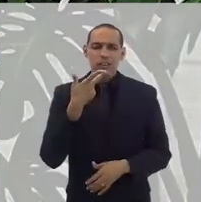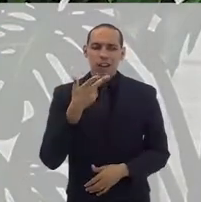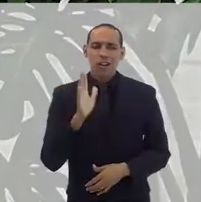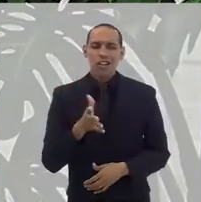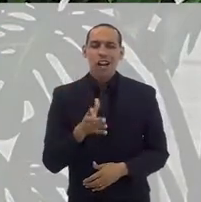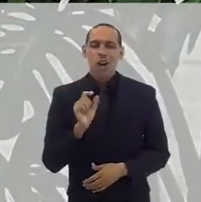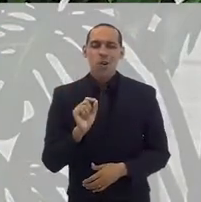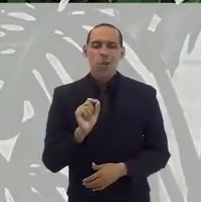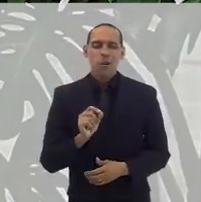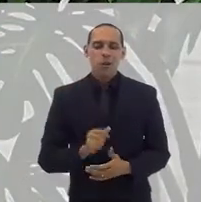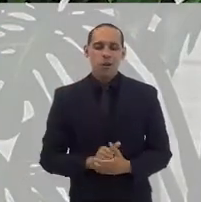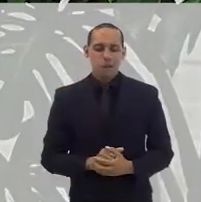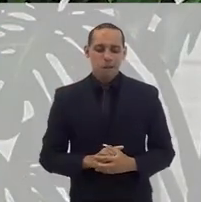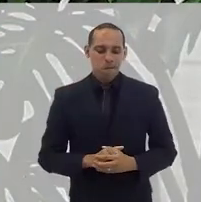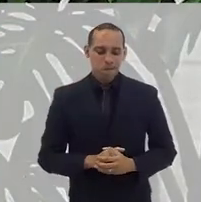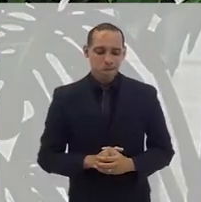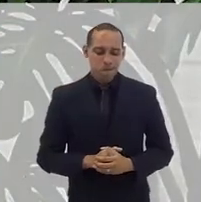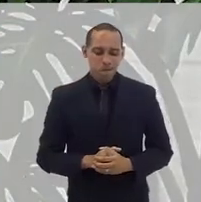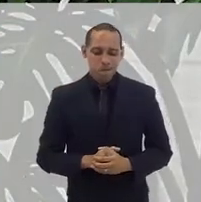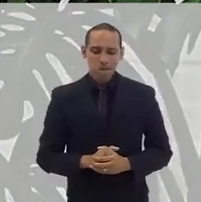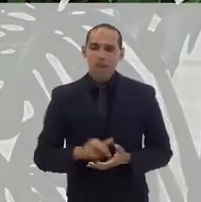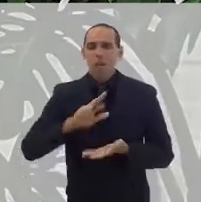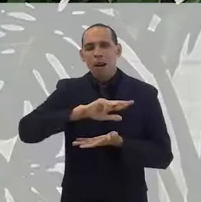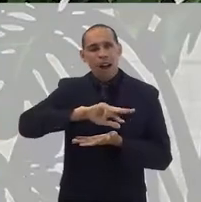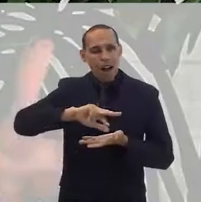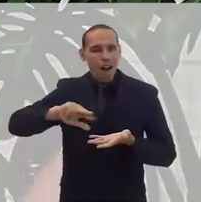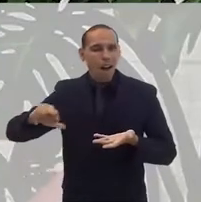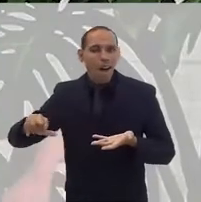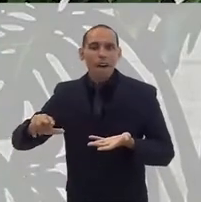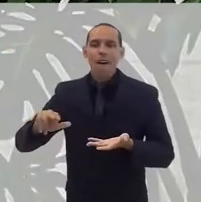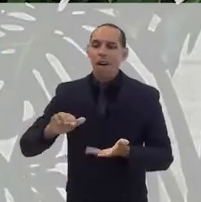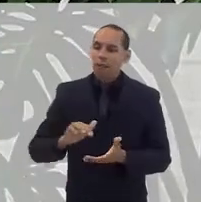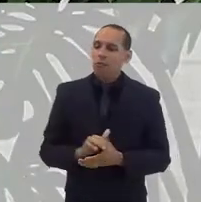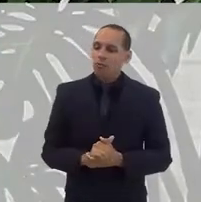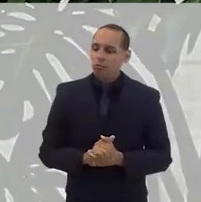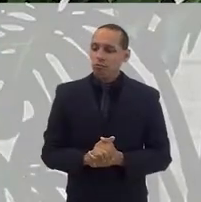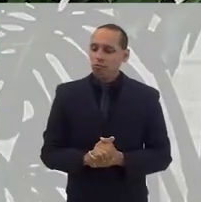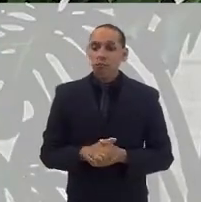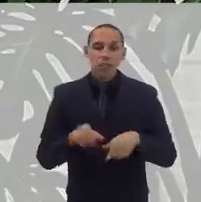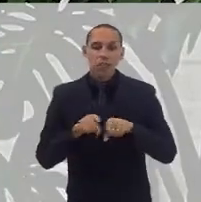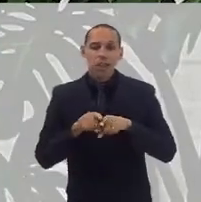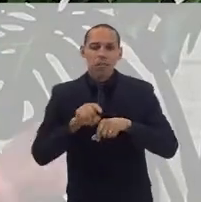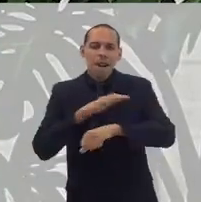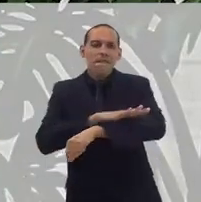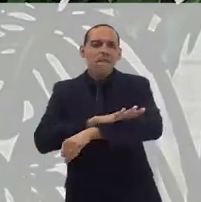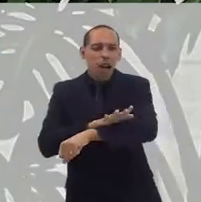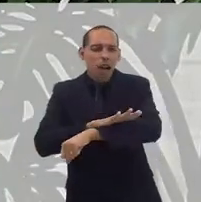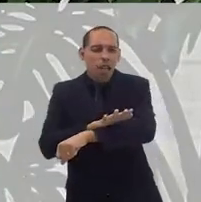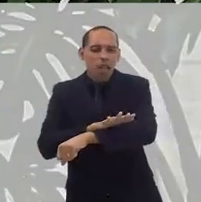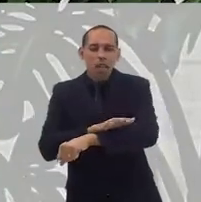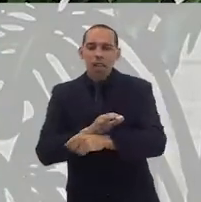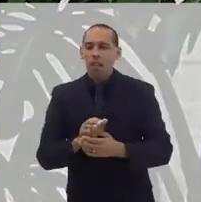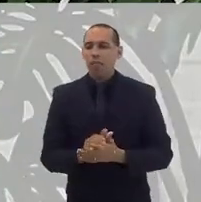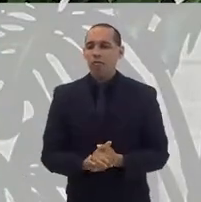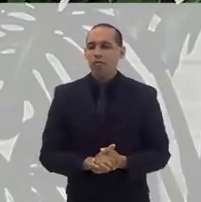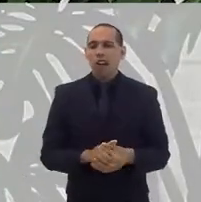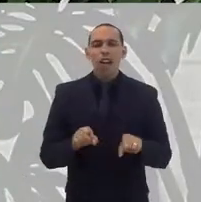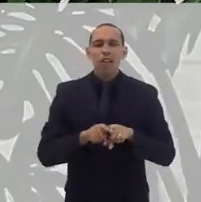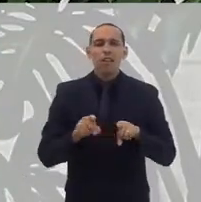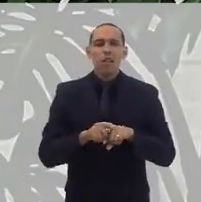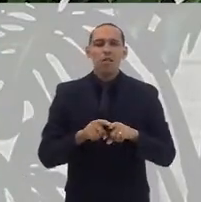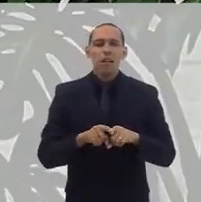o Senhor falou sobre essa questão da diversidade, da questão do racismo, da